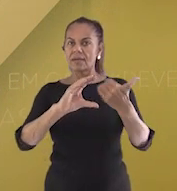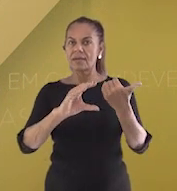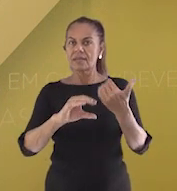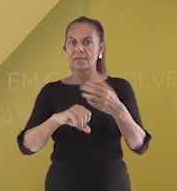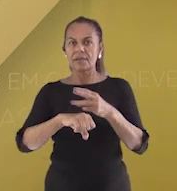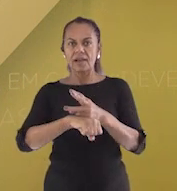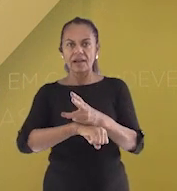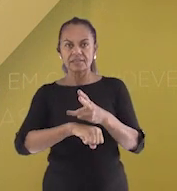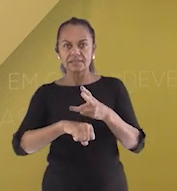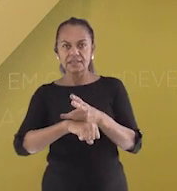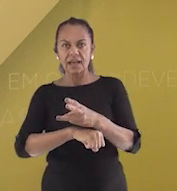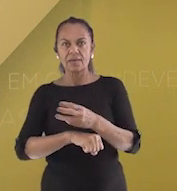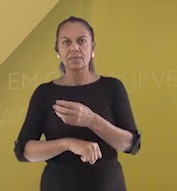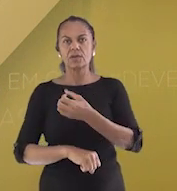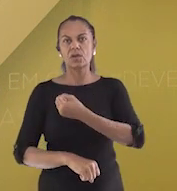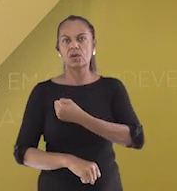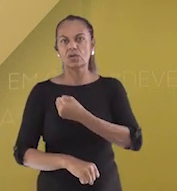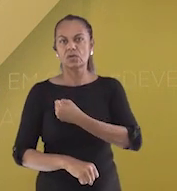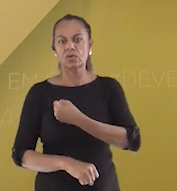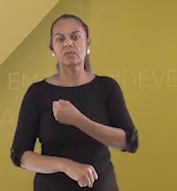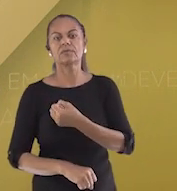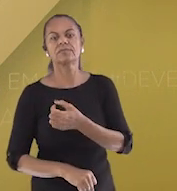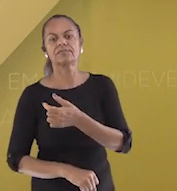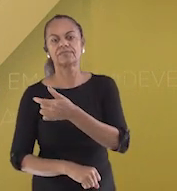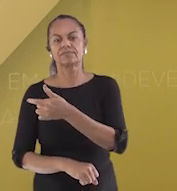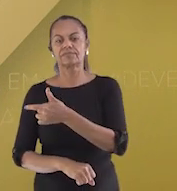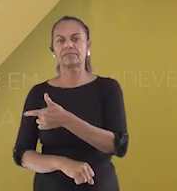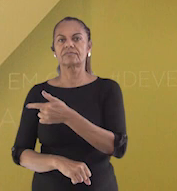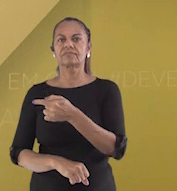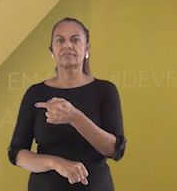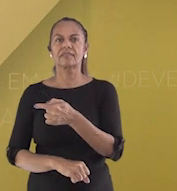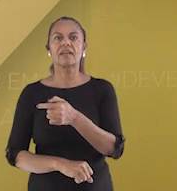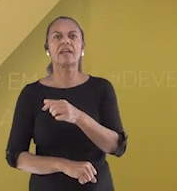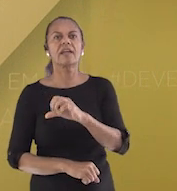gente através do nosso WhatsApp. Anote aí nosso número